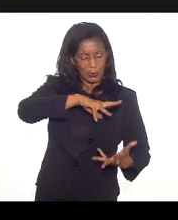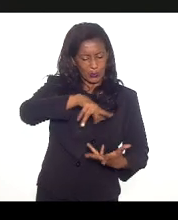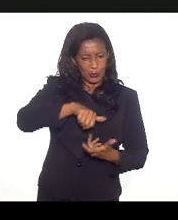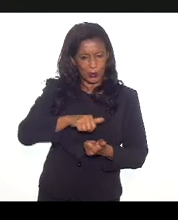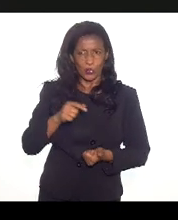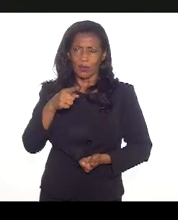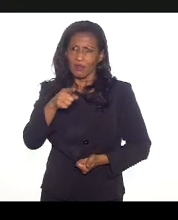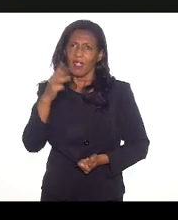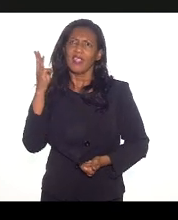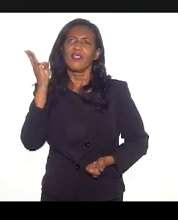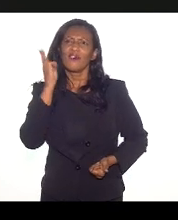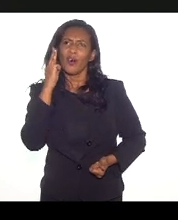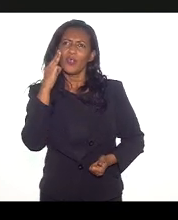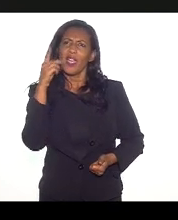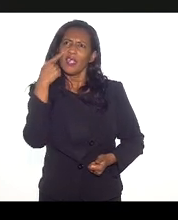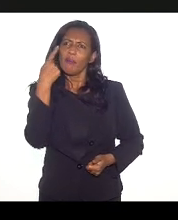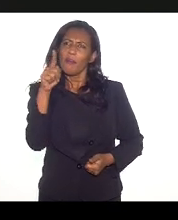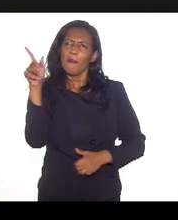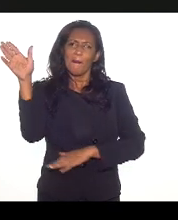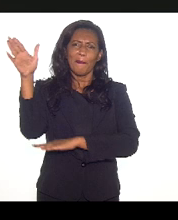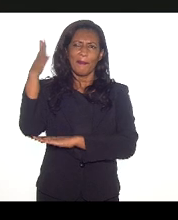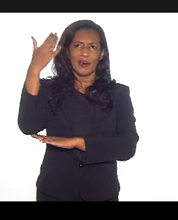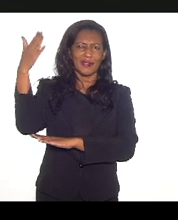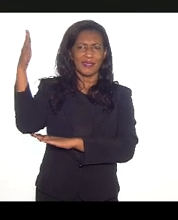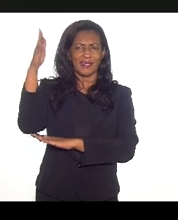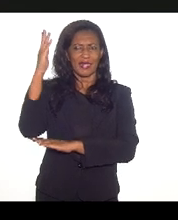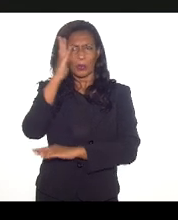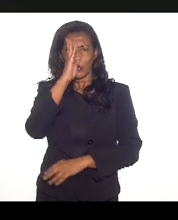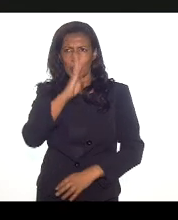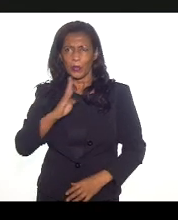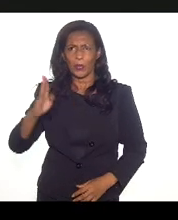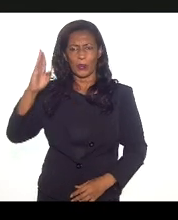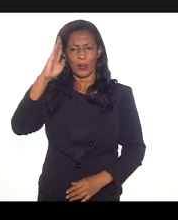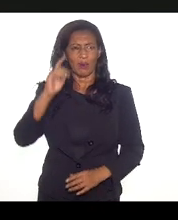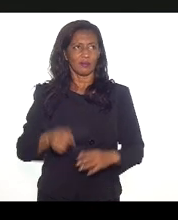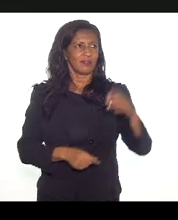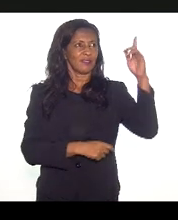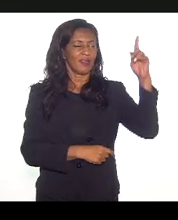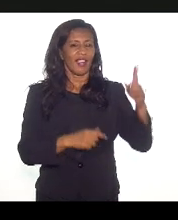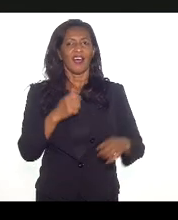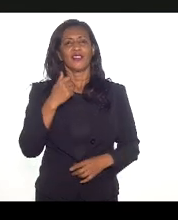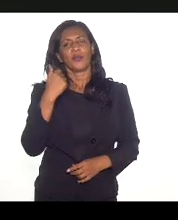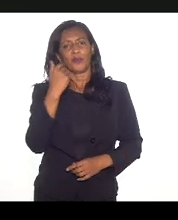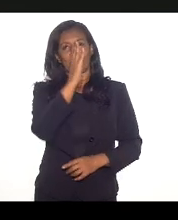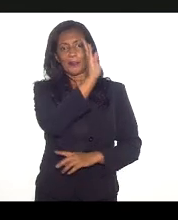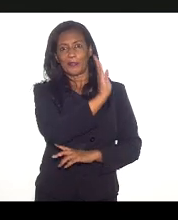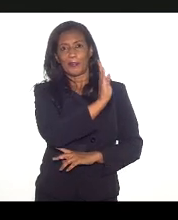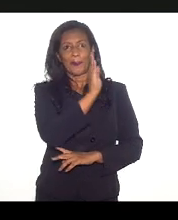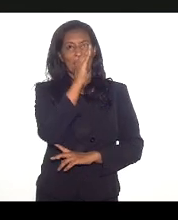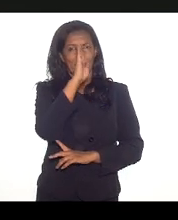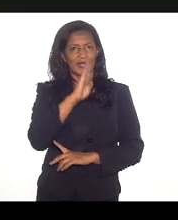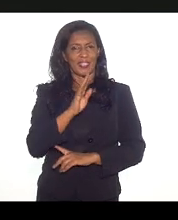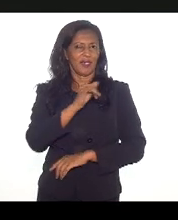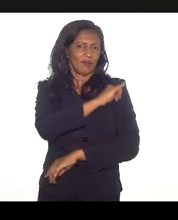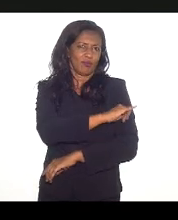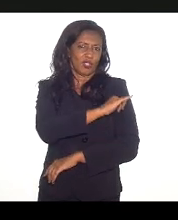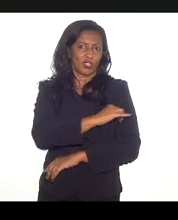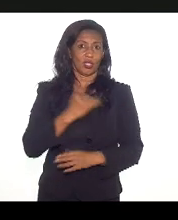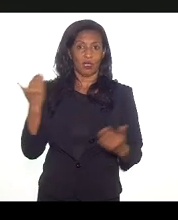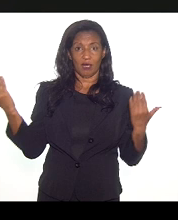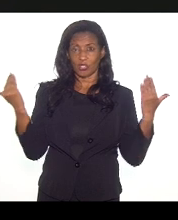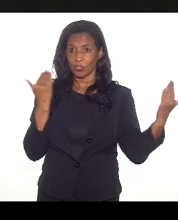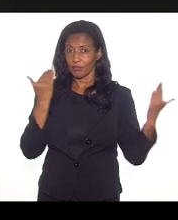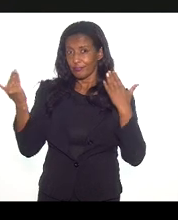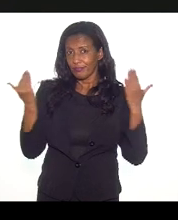Brasil, já sugeri para ele que se quiser fazer isso, botar também a bandeira do Estado do Rio de Janeiro, a gente, Mônica, a gente procurar conciliar